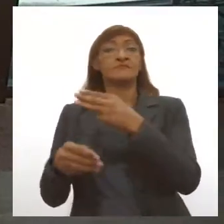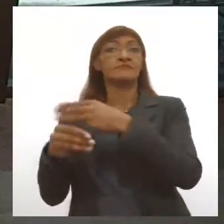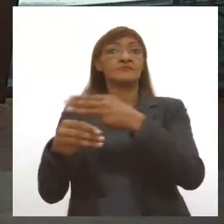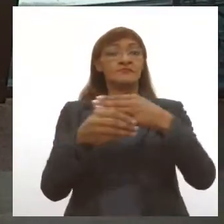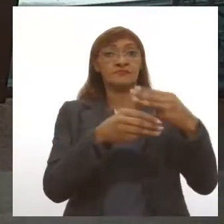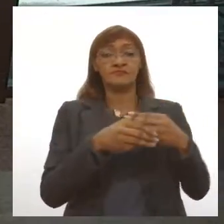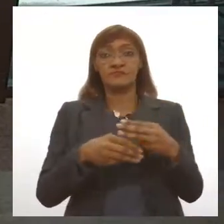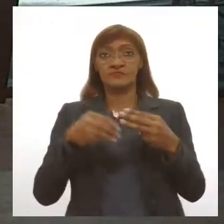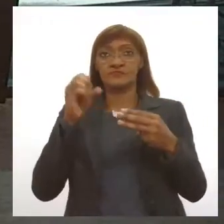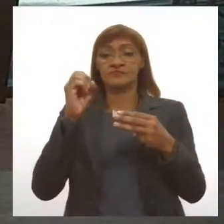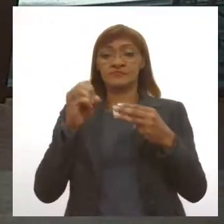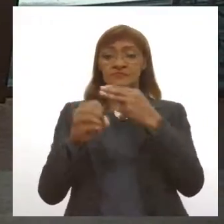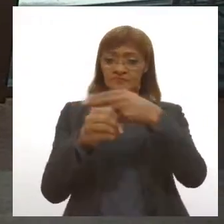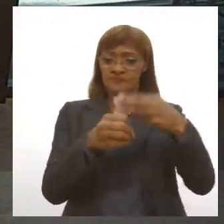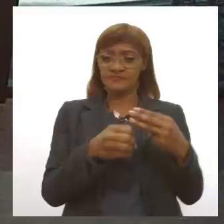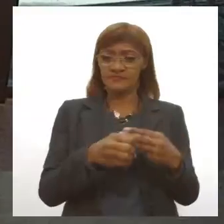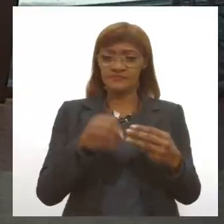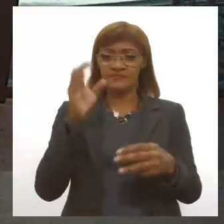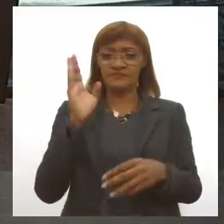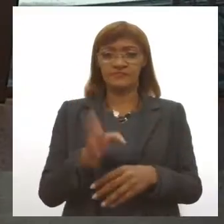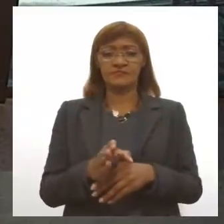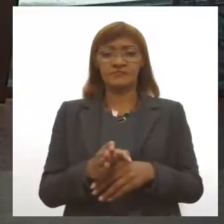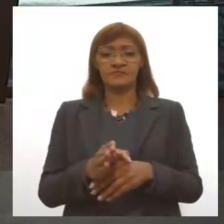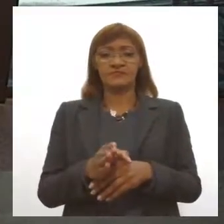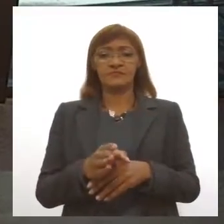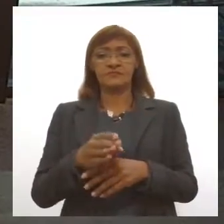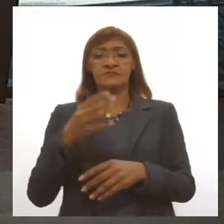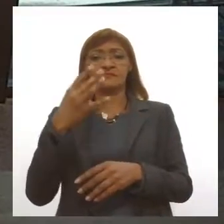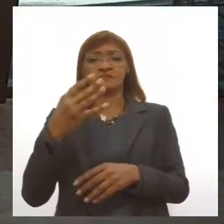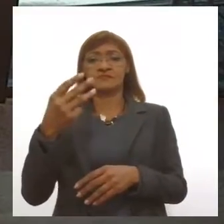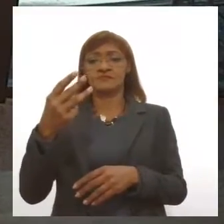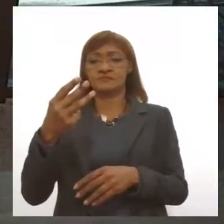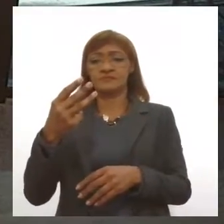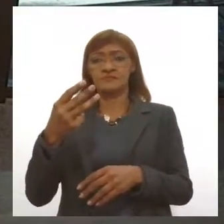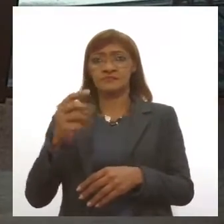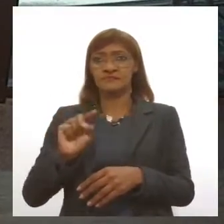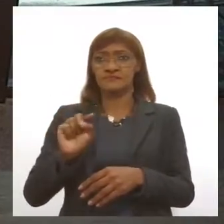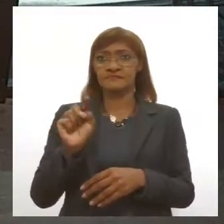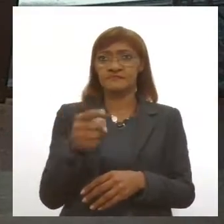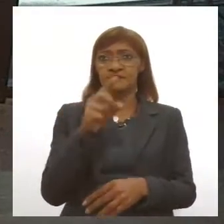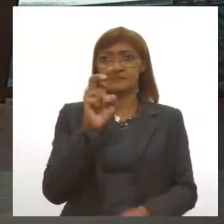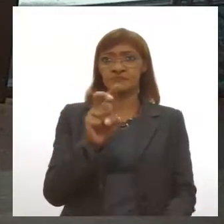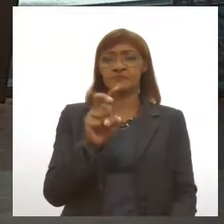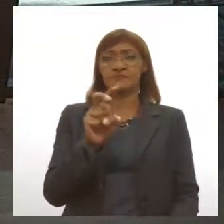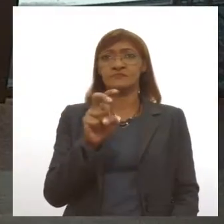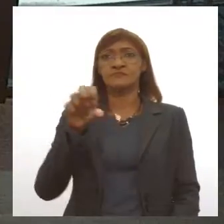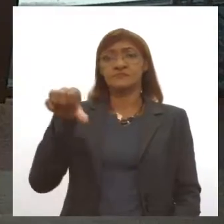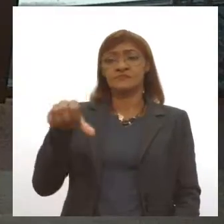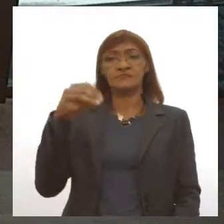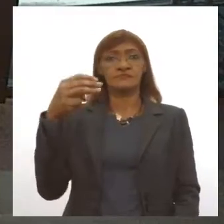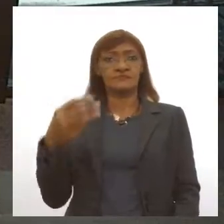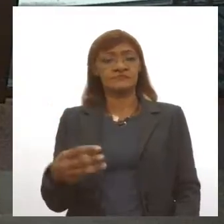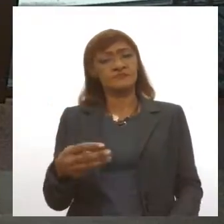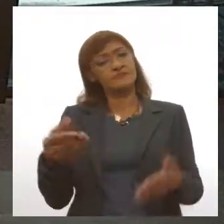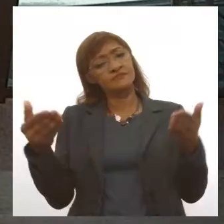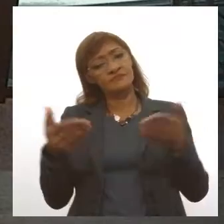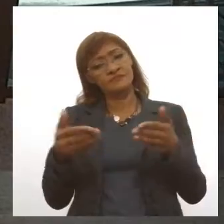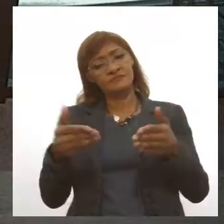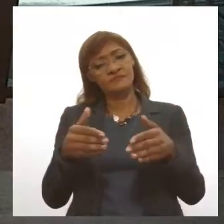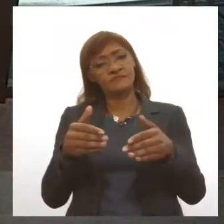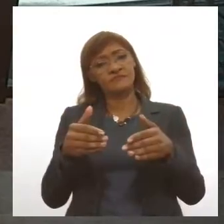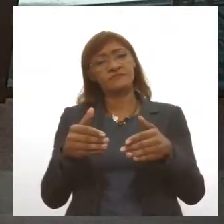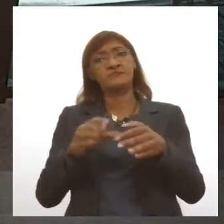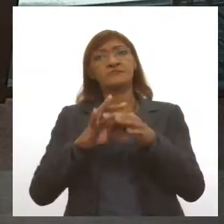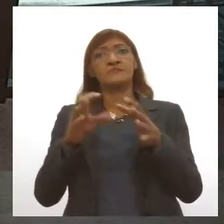foram aplicadas aí 43 mil 593. Referente à segunda dose, foram distribuídas